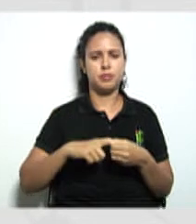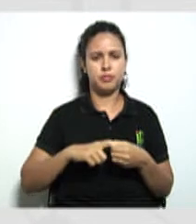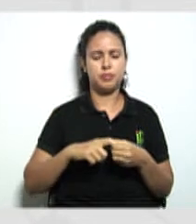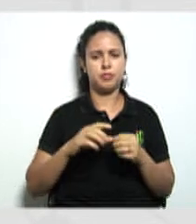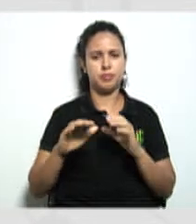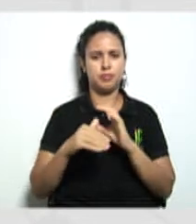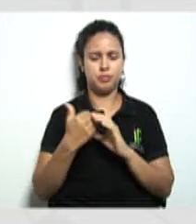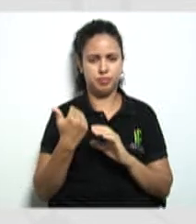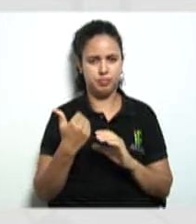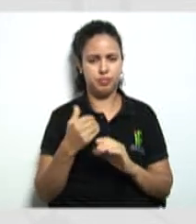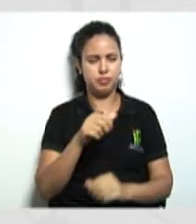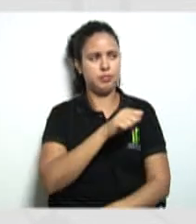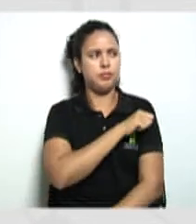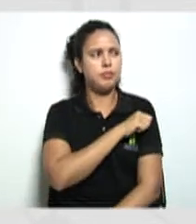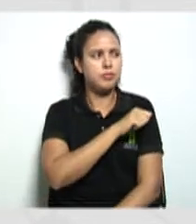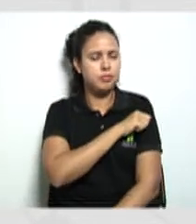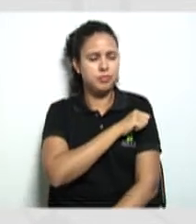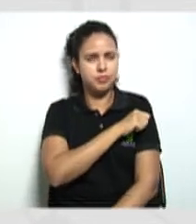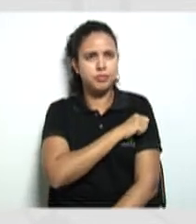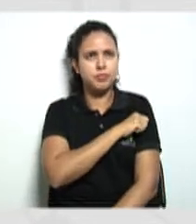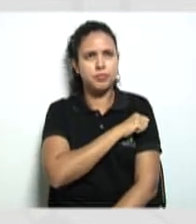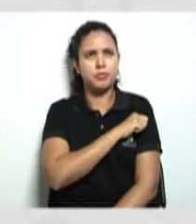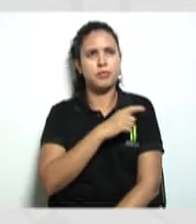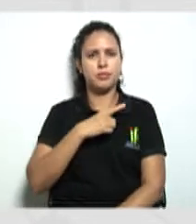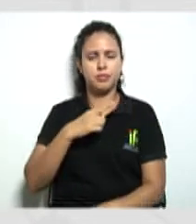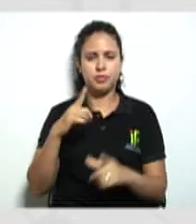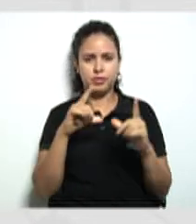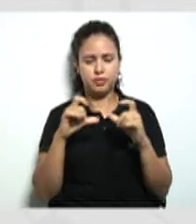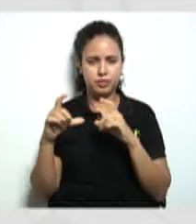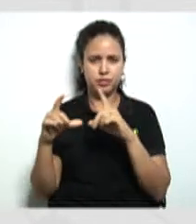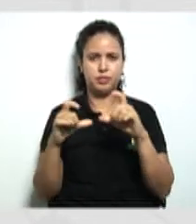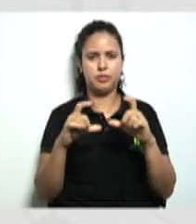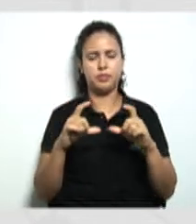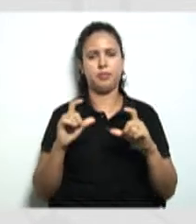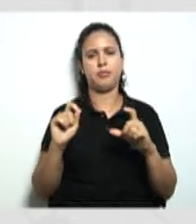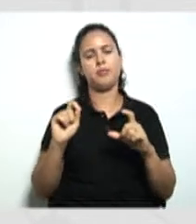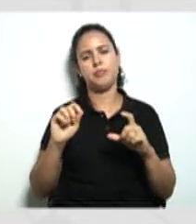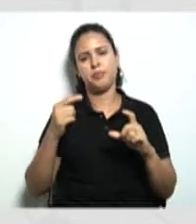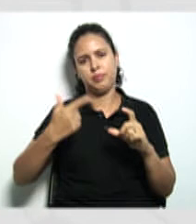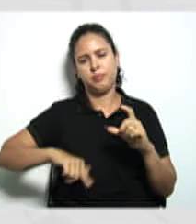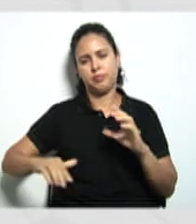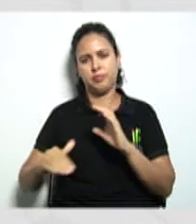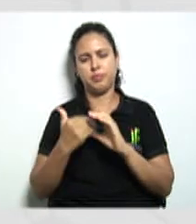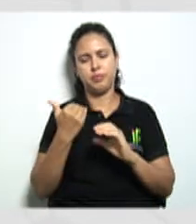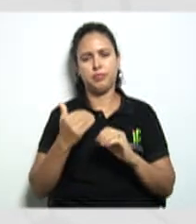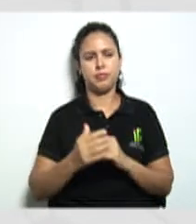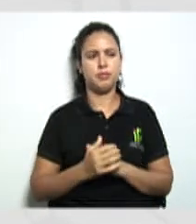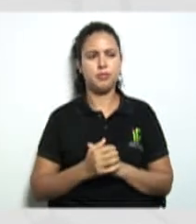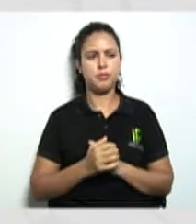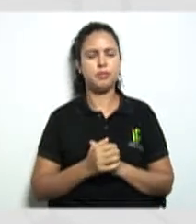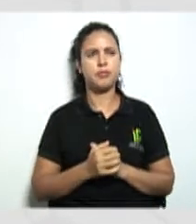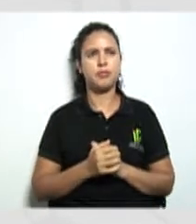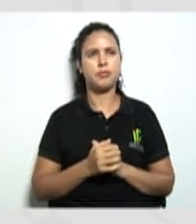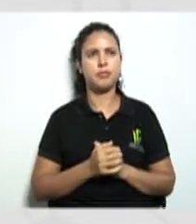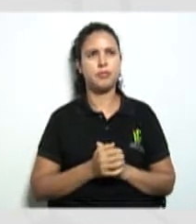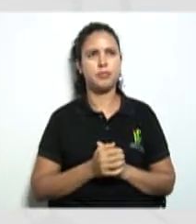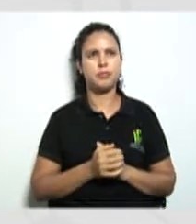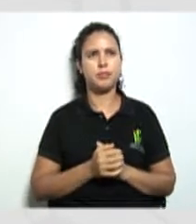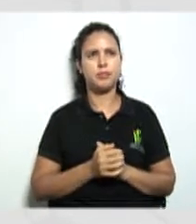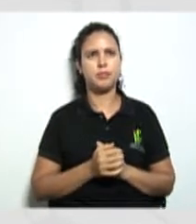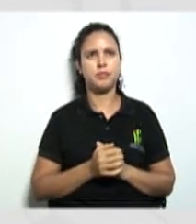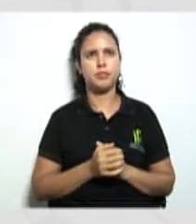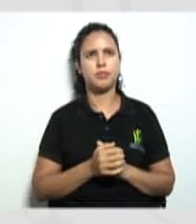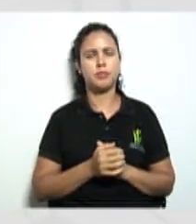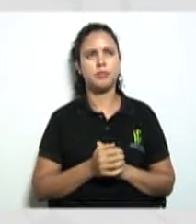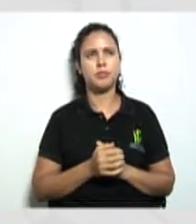mensagens dos alunos espero receber mais fotos mais mensagens tudo bem olha só questão